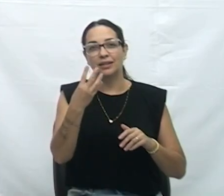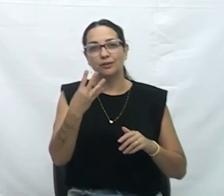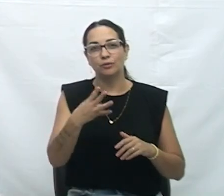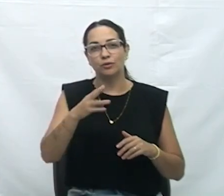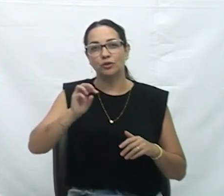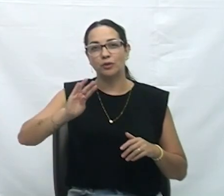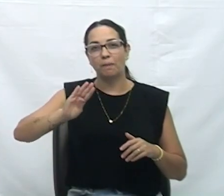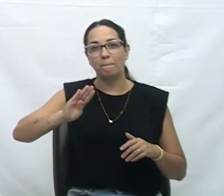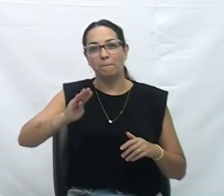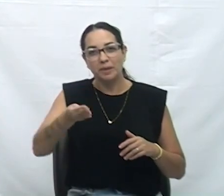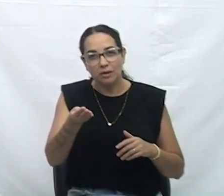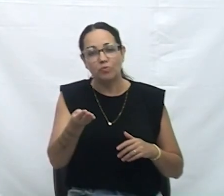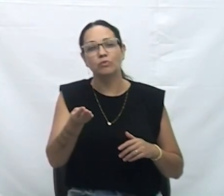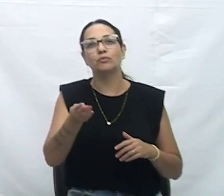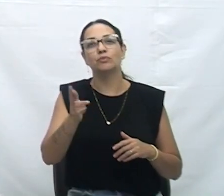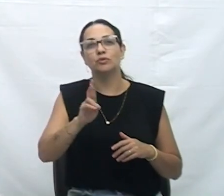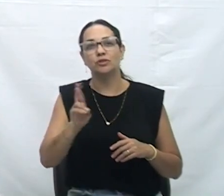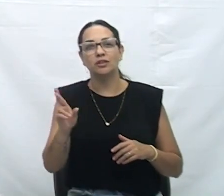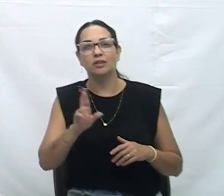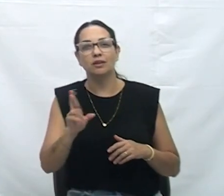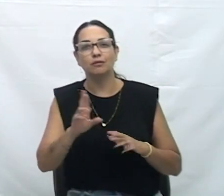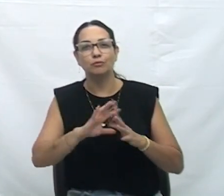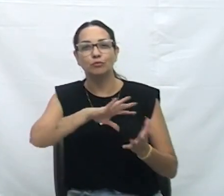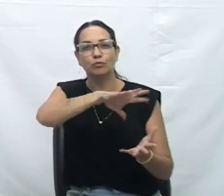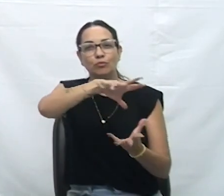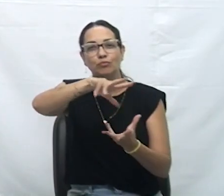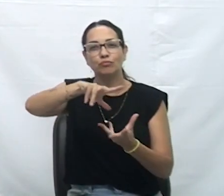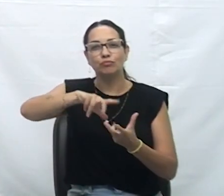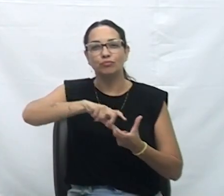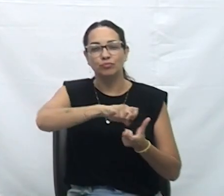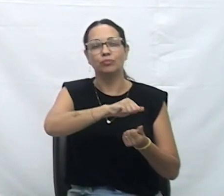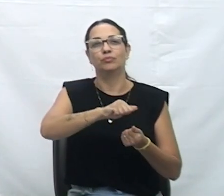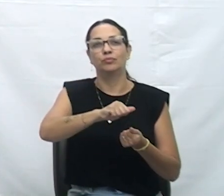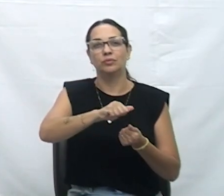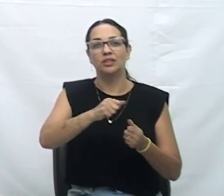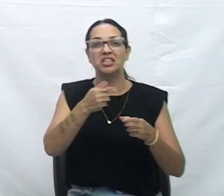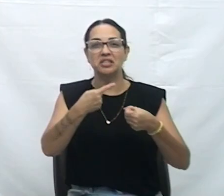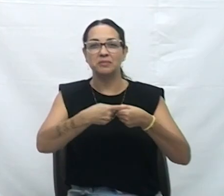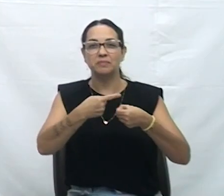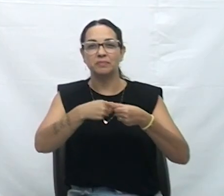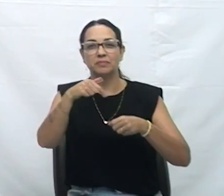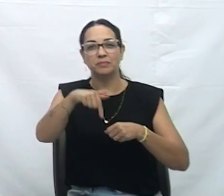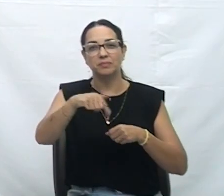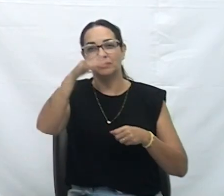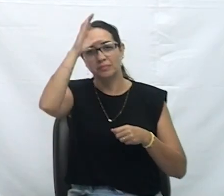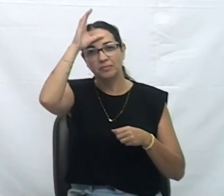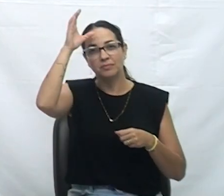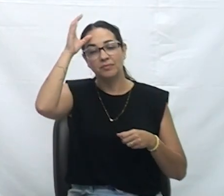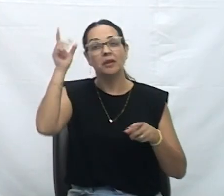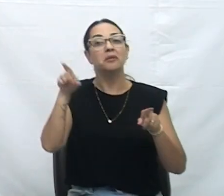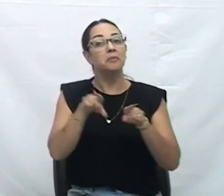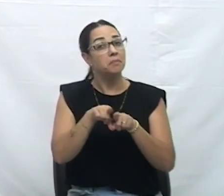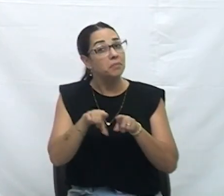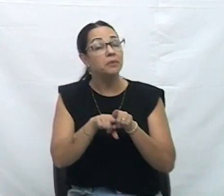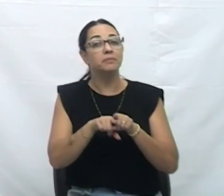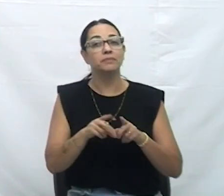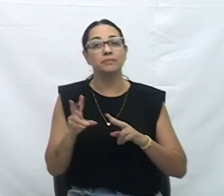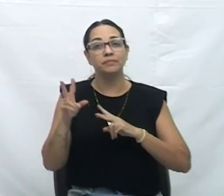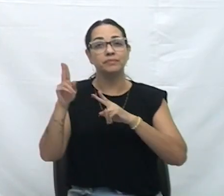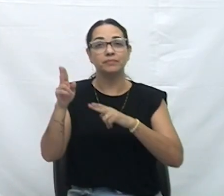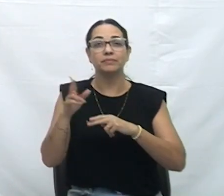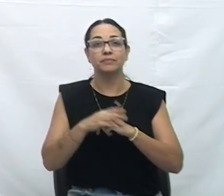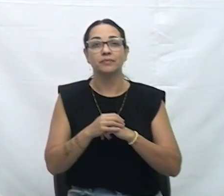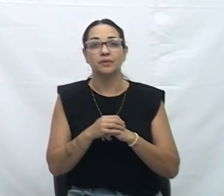reais no mundo todo. Em Criciúma não está sendo diferente. Já tem meses que a gente constrói uma alternativa para